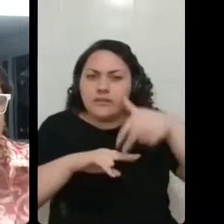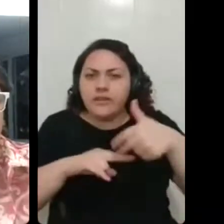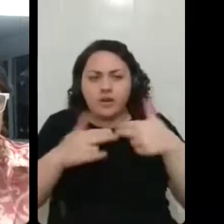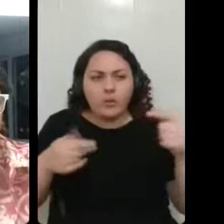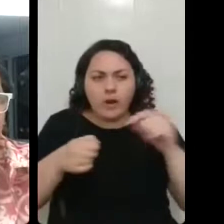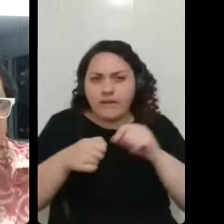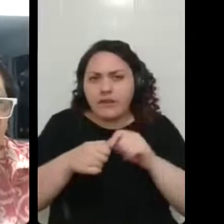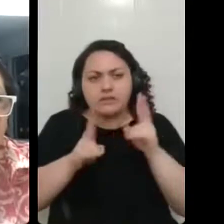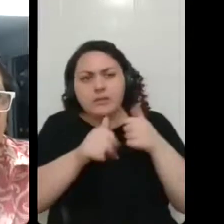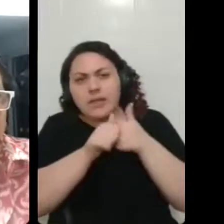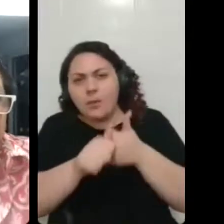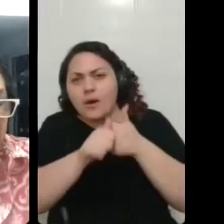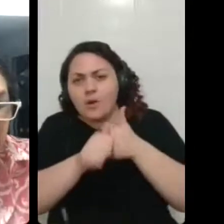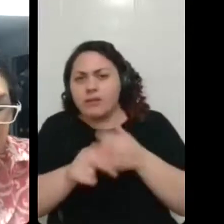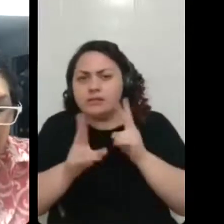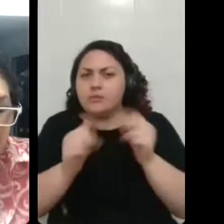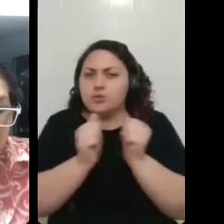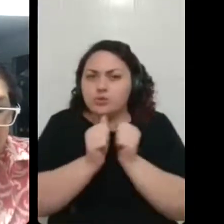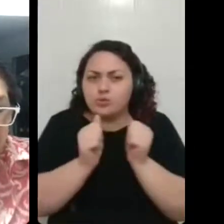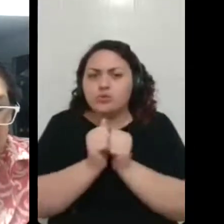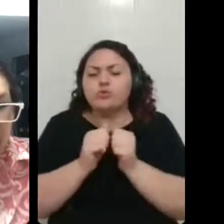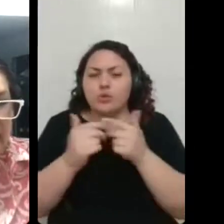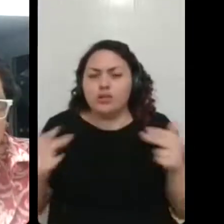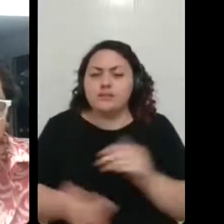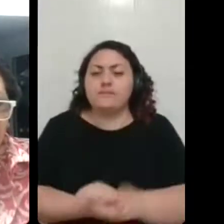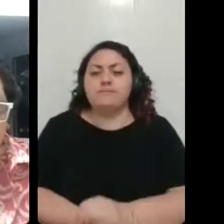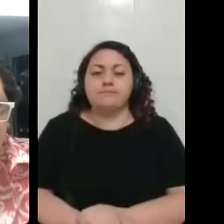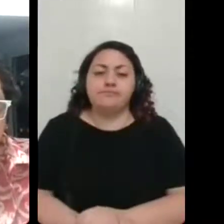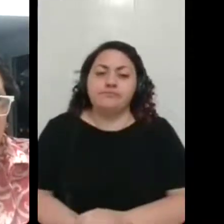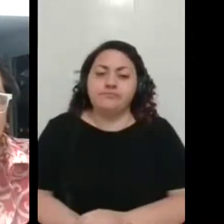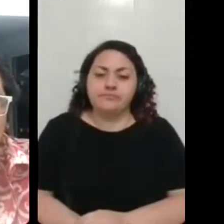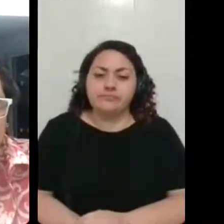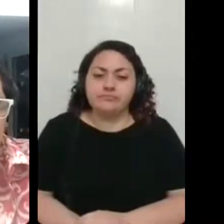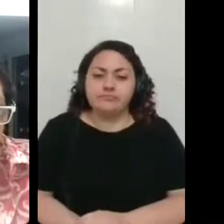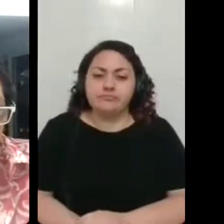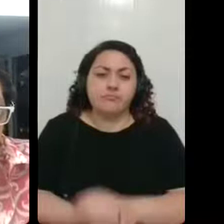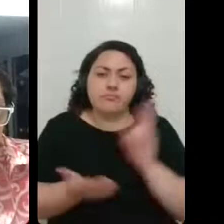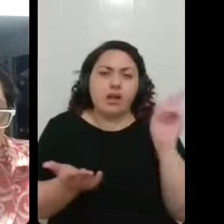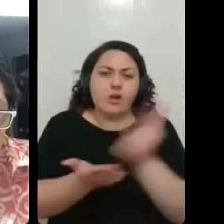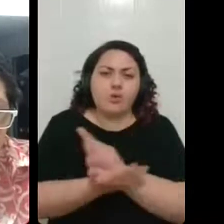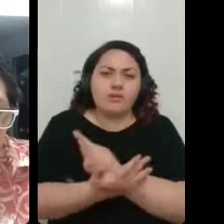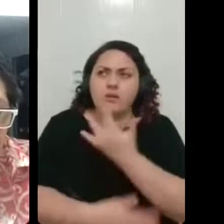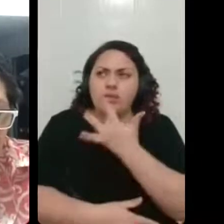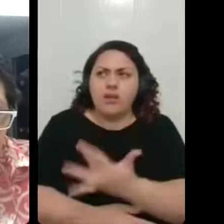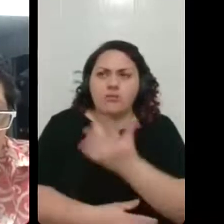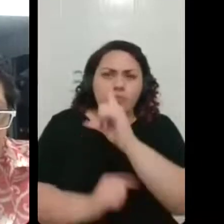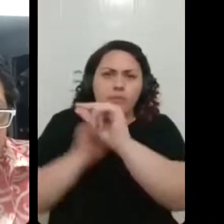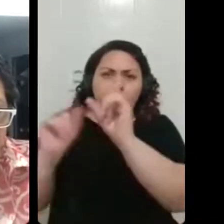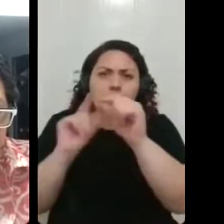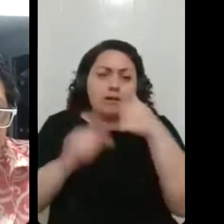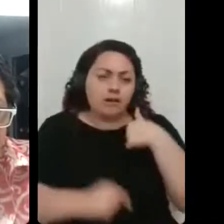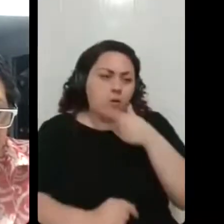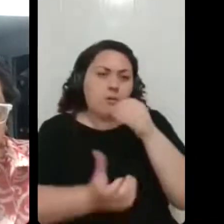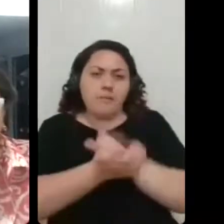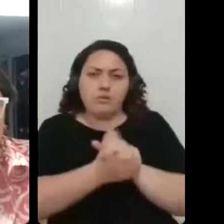acompanhadas, de não fazer coisas, assim, né? e teve uma tarde que todos saíram e ficou só eu e meu marido em casa.